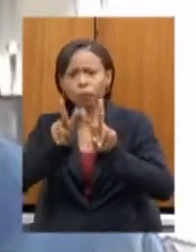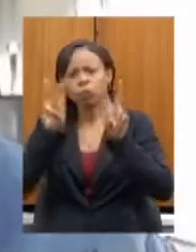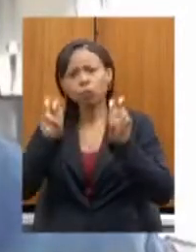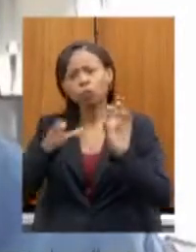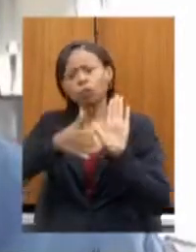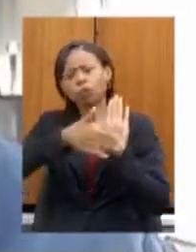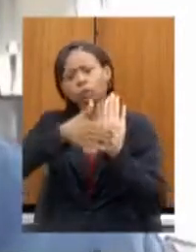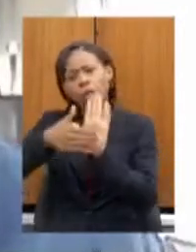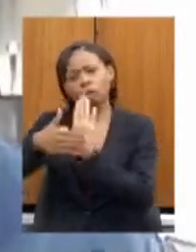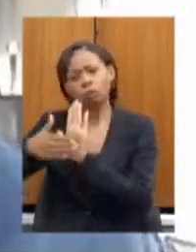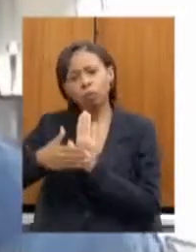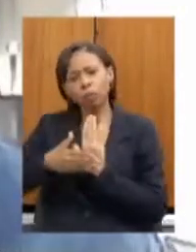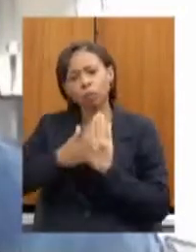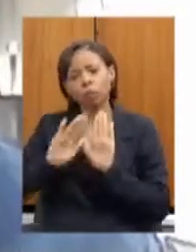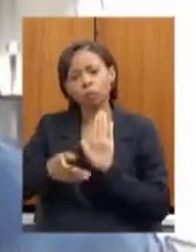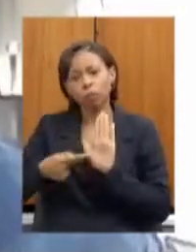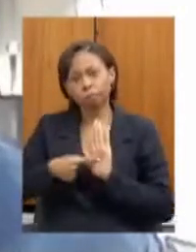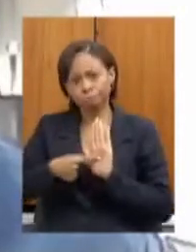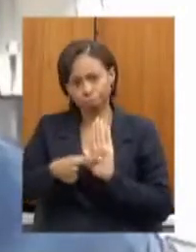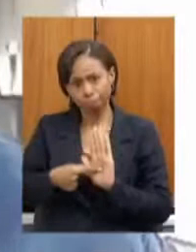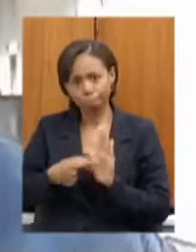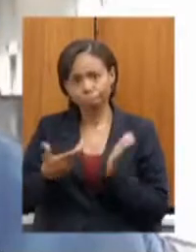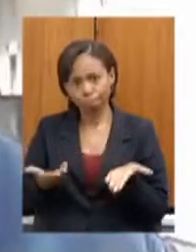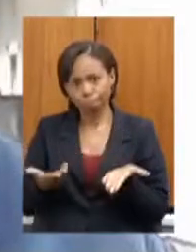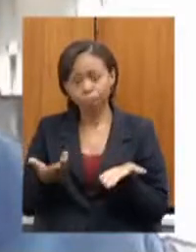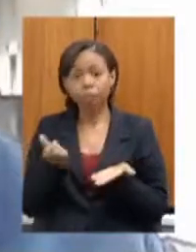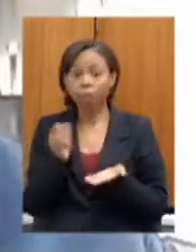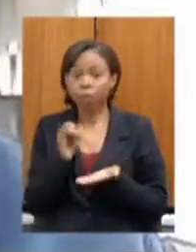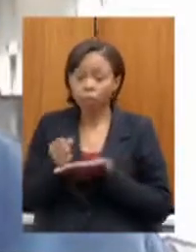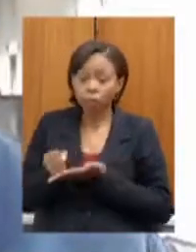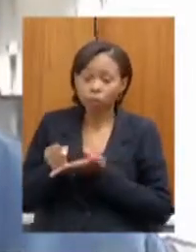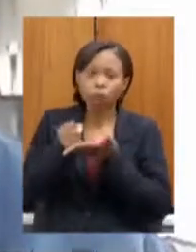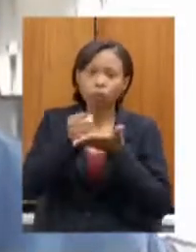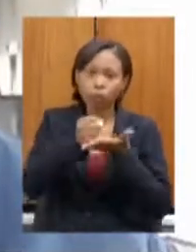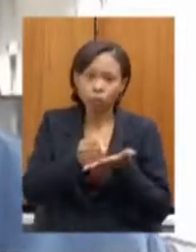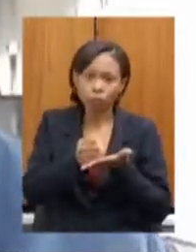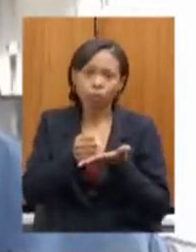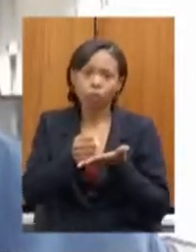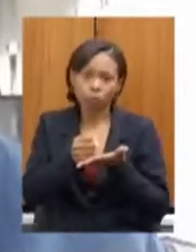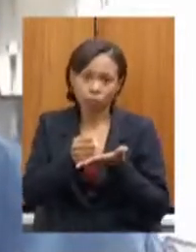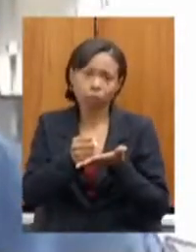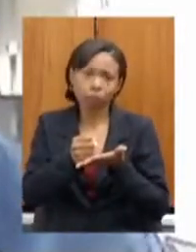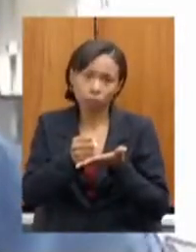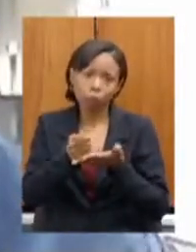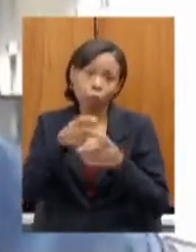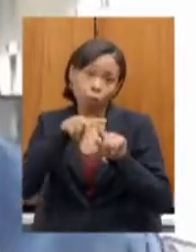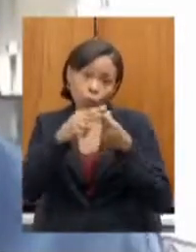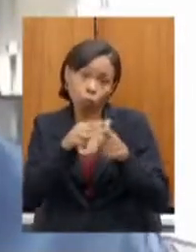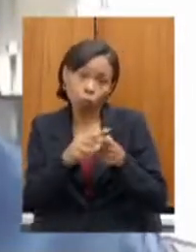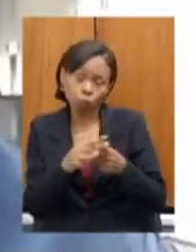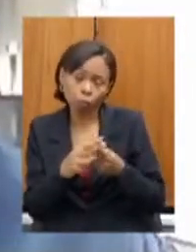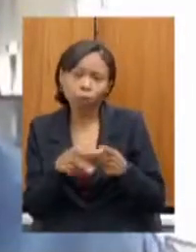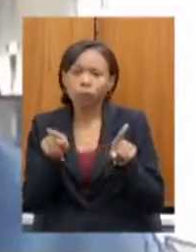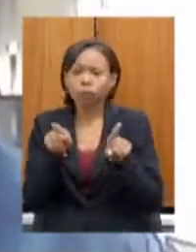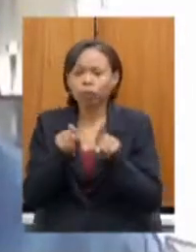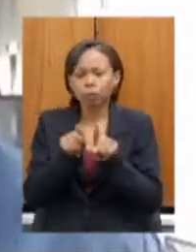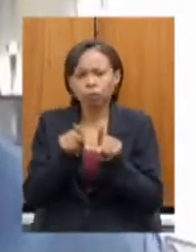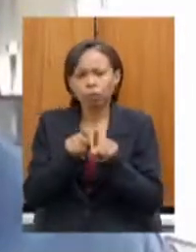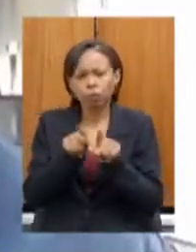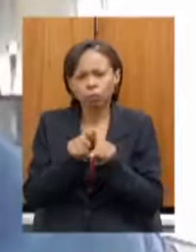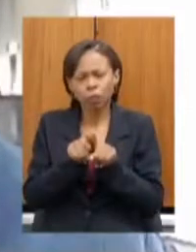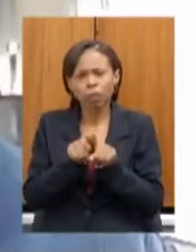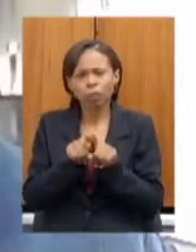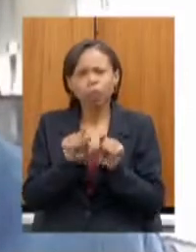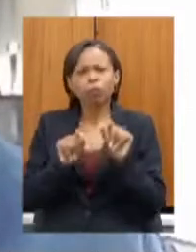propostas apresentadas colaborar na sua correção e também na